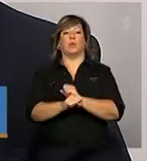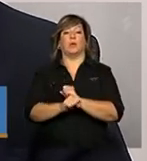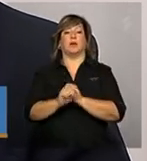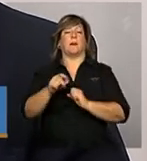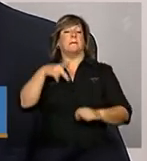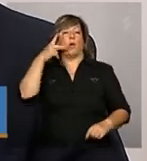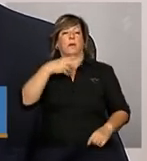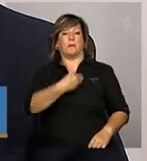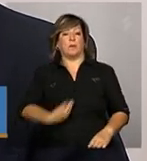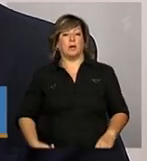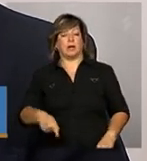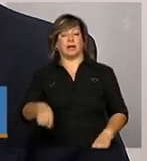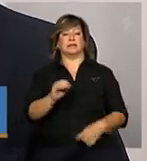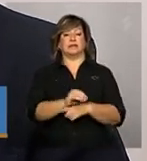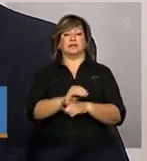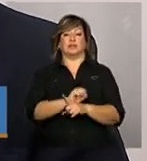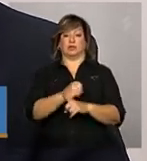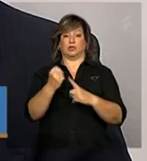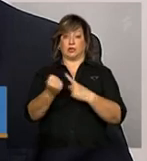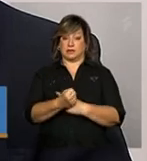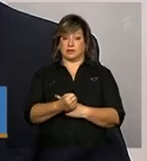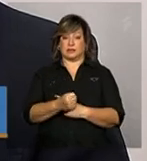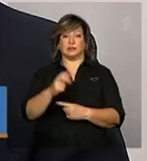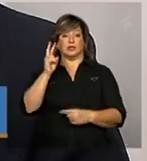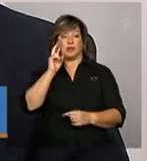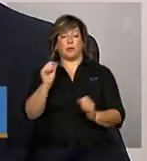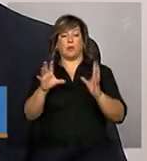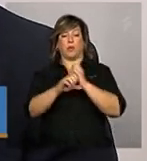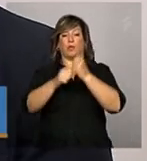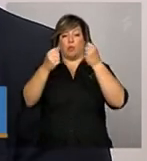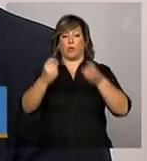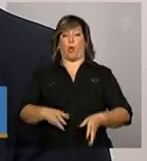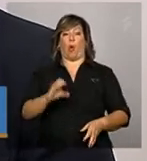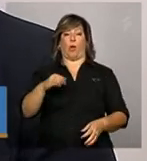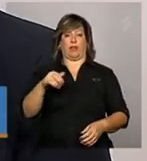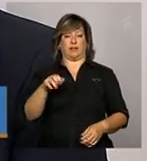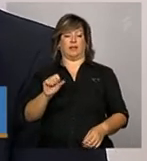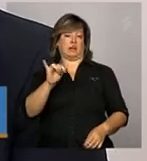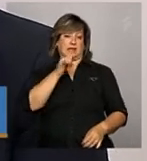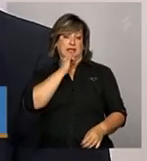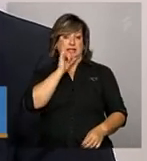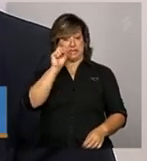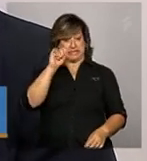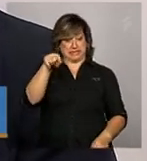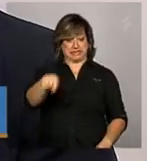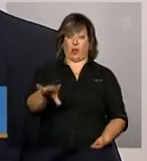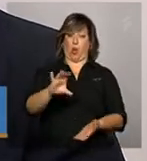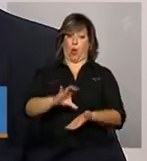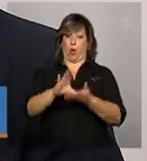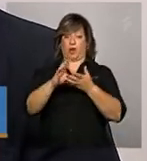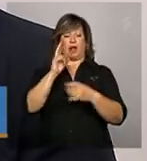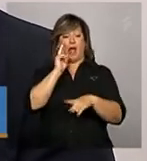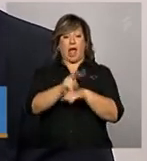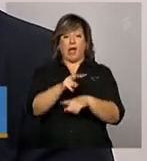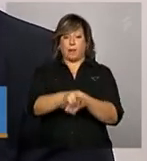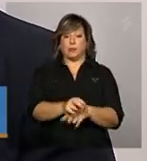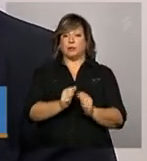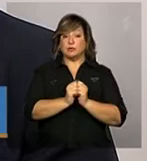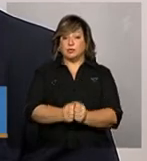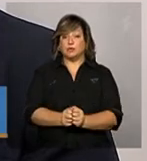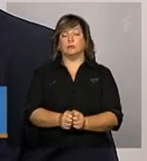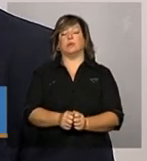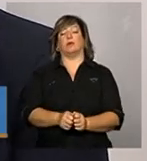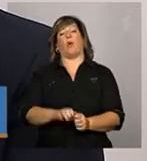que devem ser avaliados em uma prestação de contas. Como, por exemplo, se o Conselho acompanhou ou não a